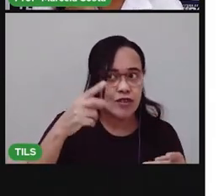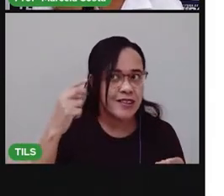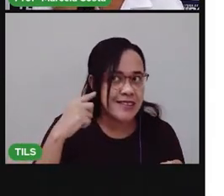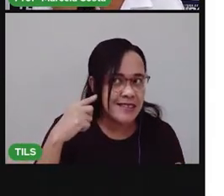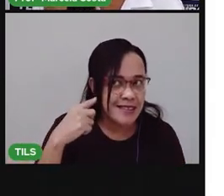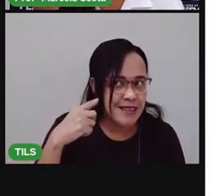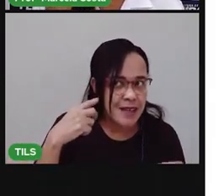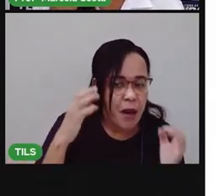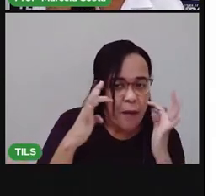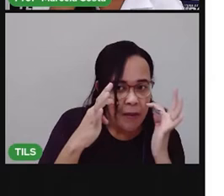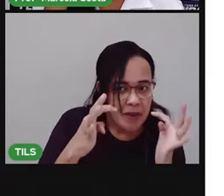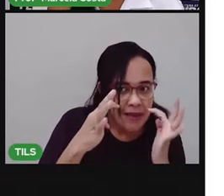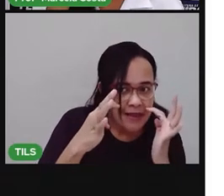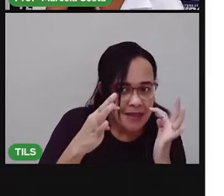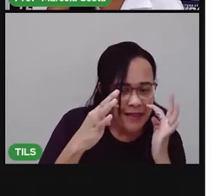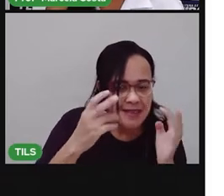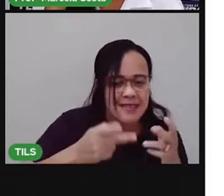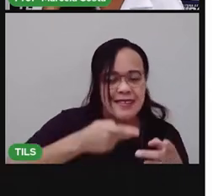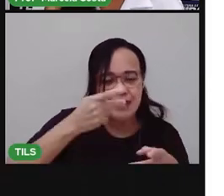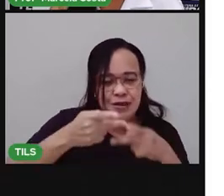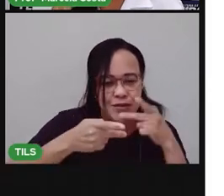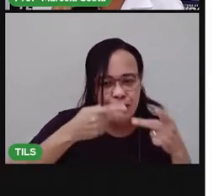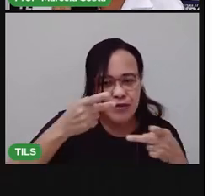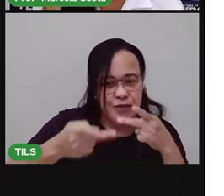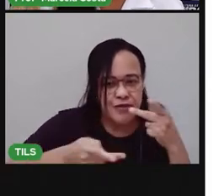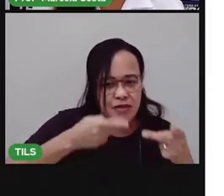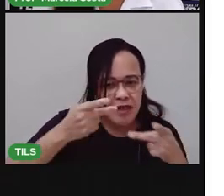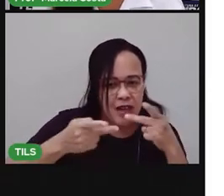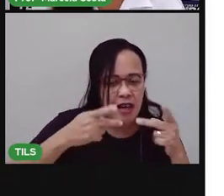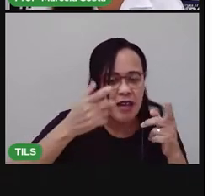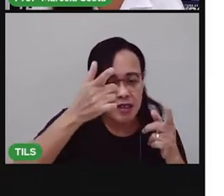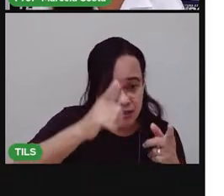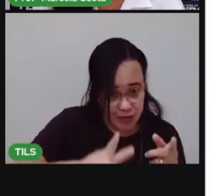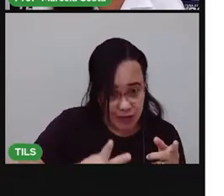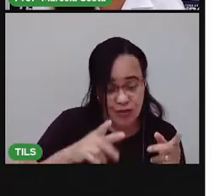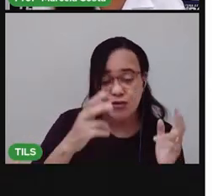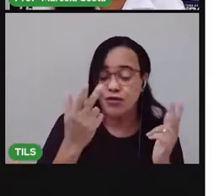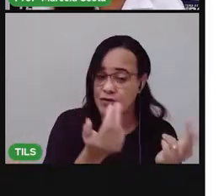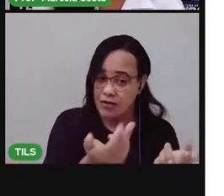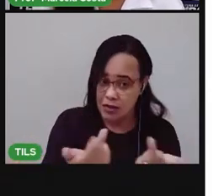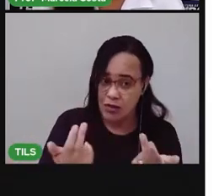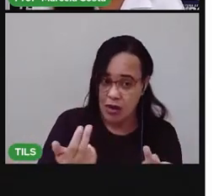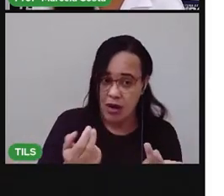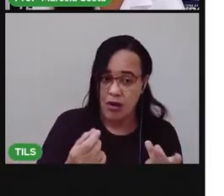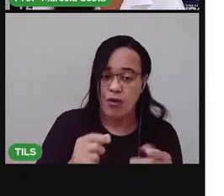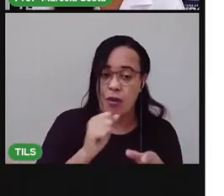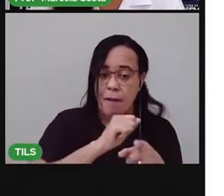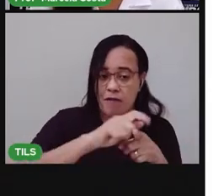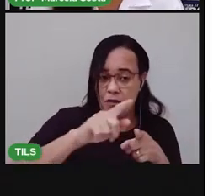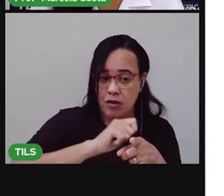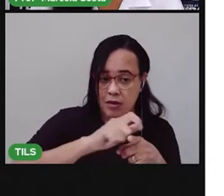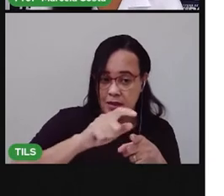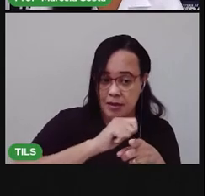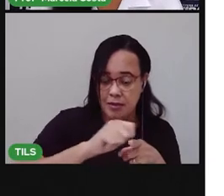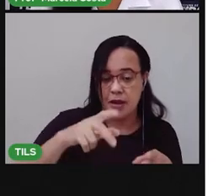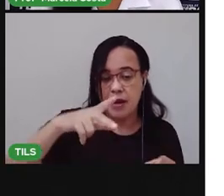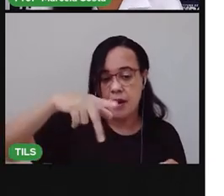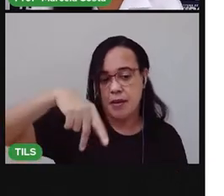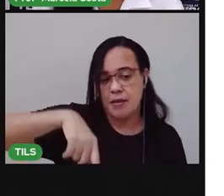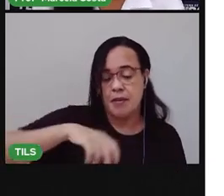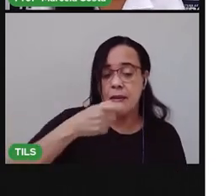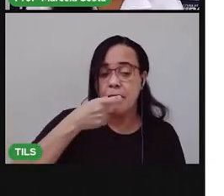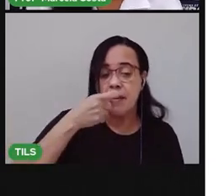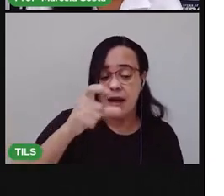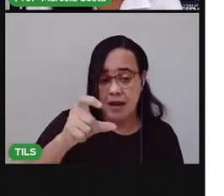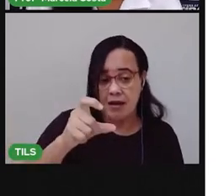som que você emite, né? O som que você escuta das sonemas dessa palavra.